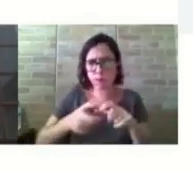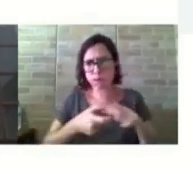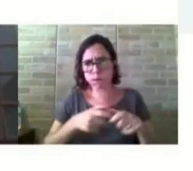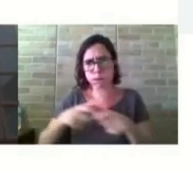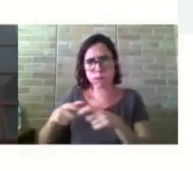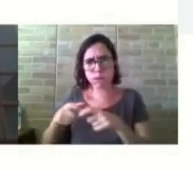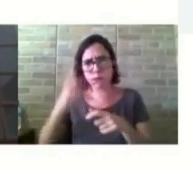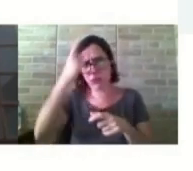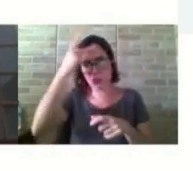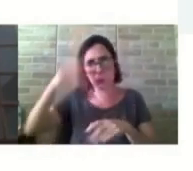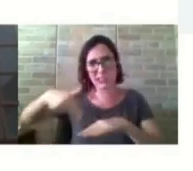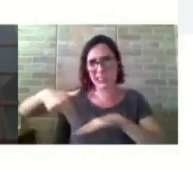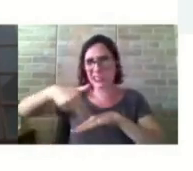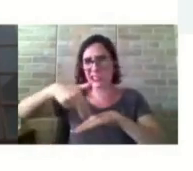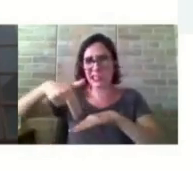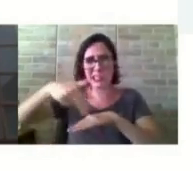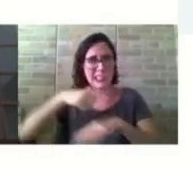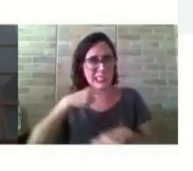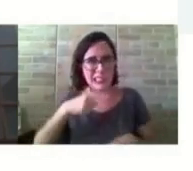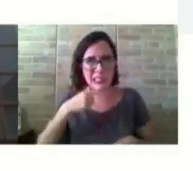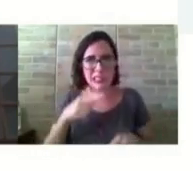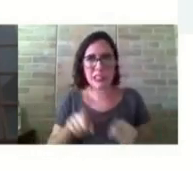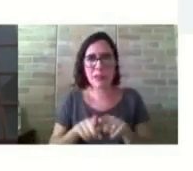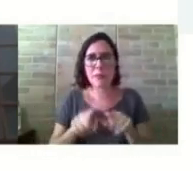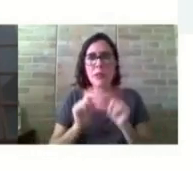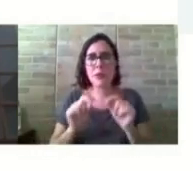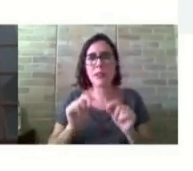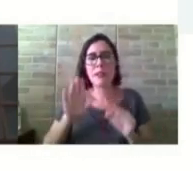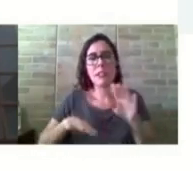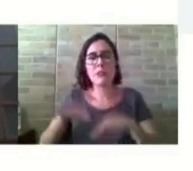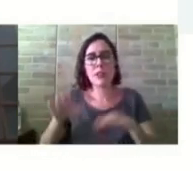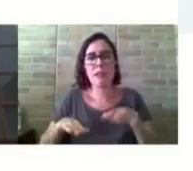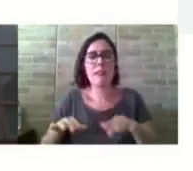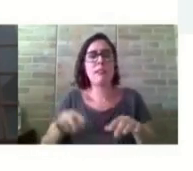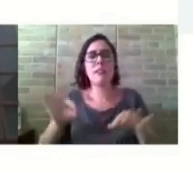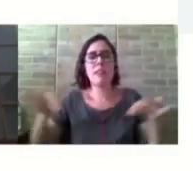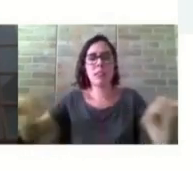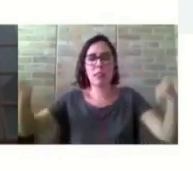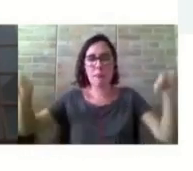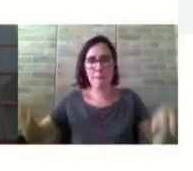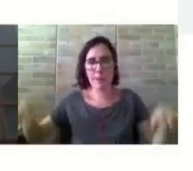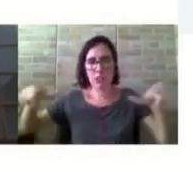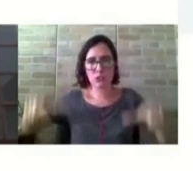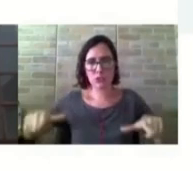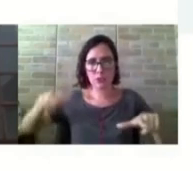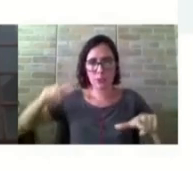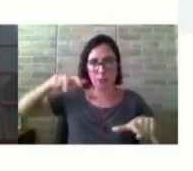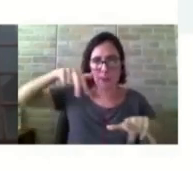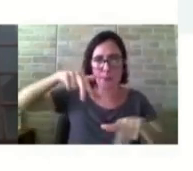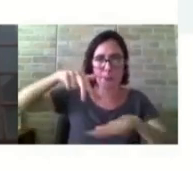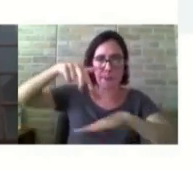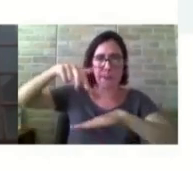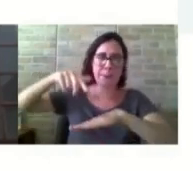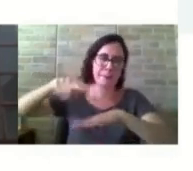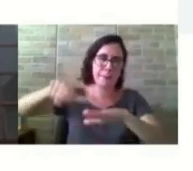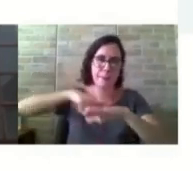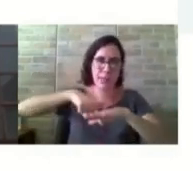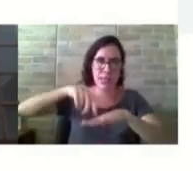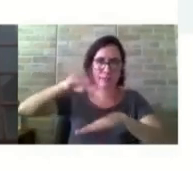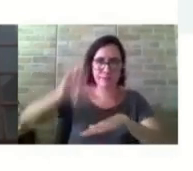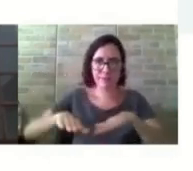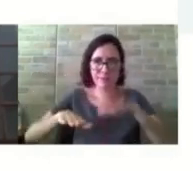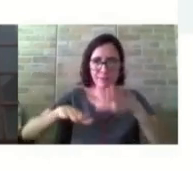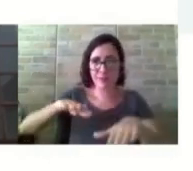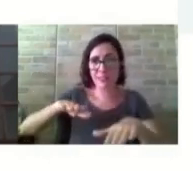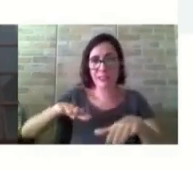Alguns tapetes, eles estavam sobressalentes ao piso, carteira inadequada, Ponto de ônibus sem segurança. No